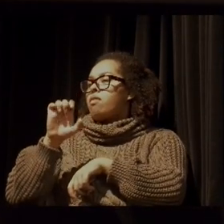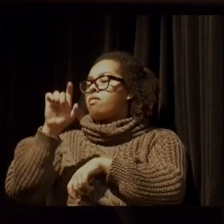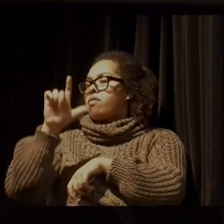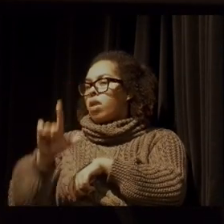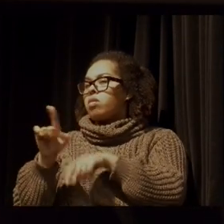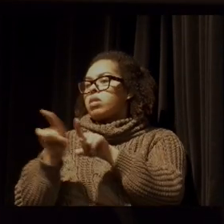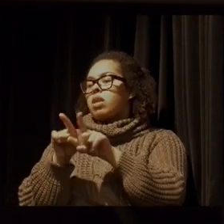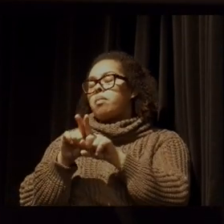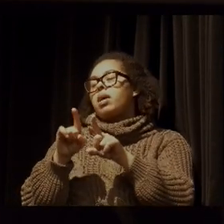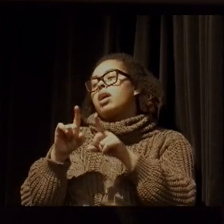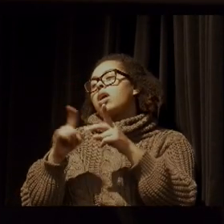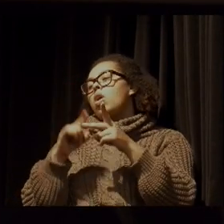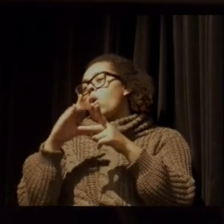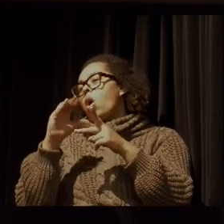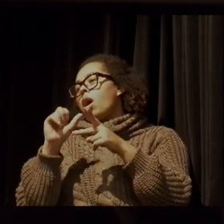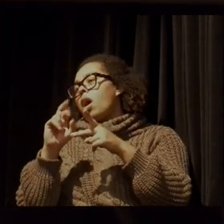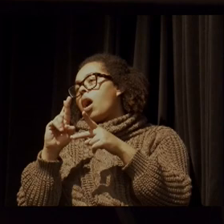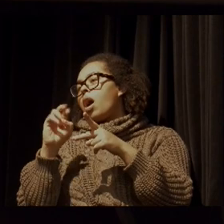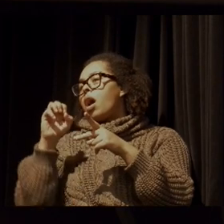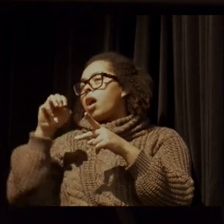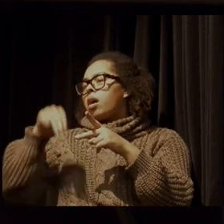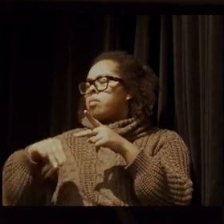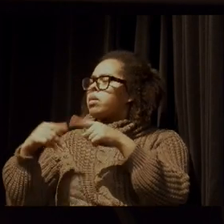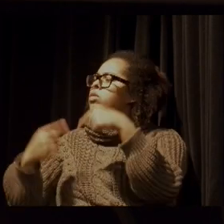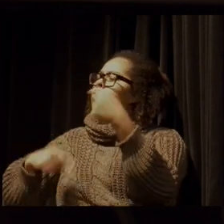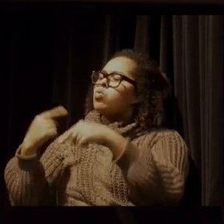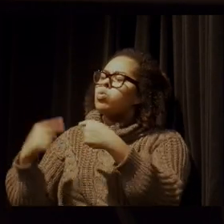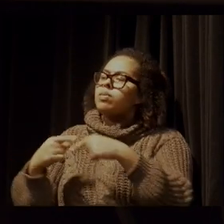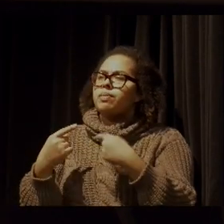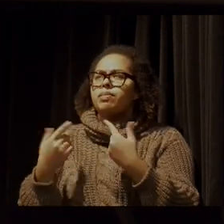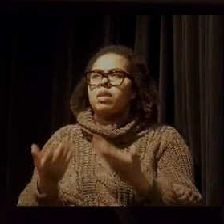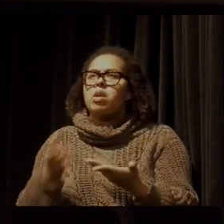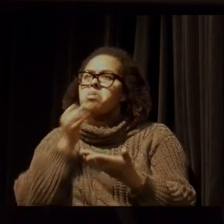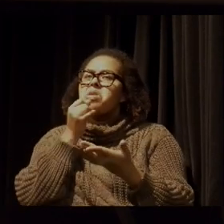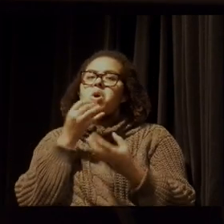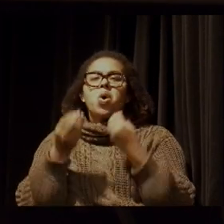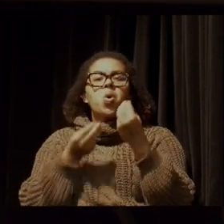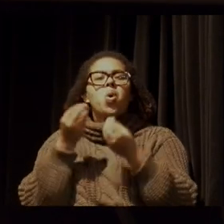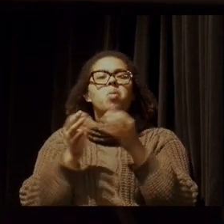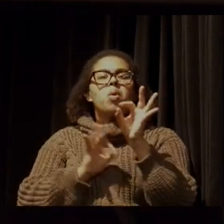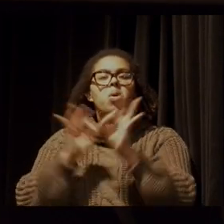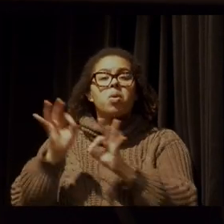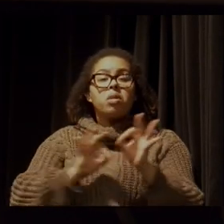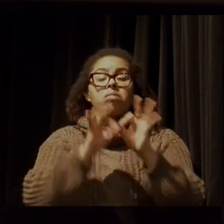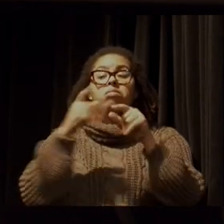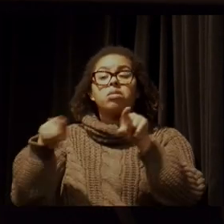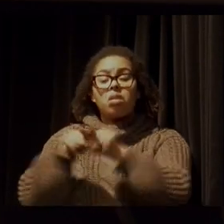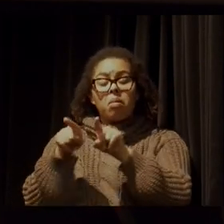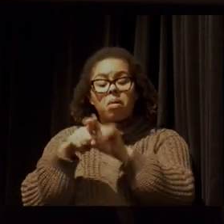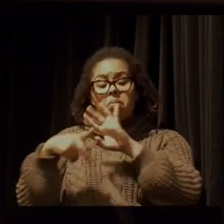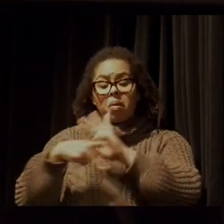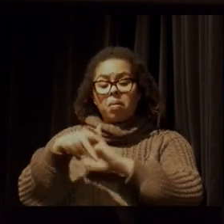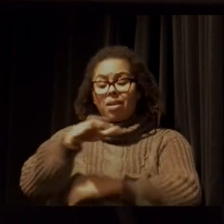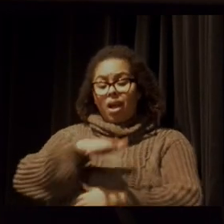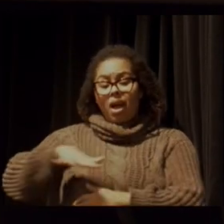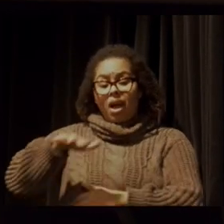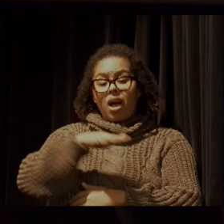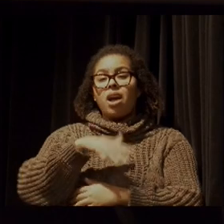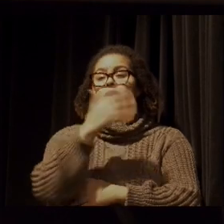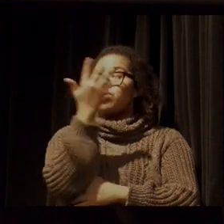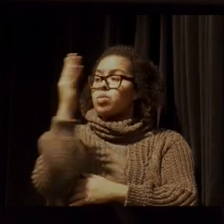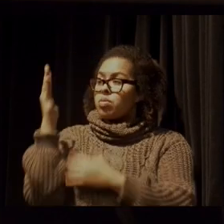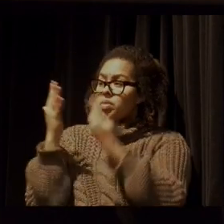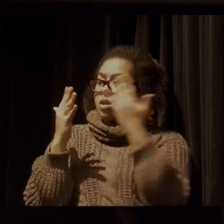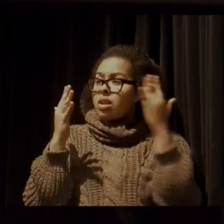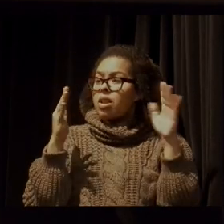nessa conversa, nós estamos escondidos, bom, mas o que tem que ser feito? Inclusive, na área de meio ambiente. A Adriana,